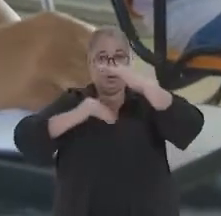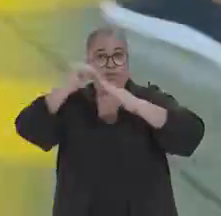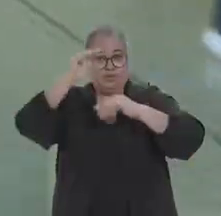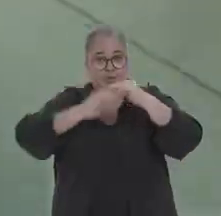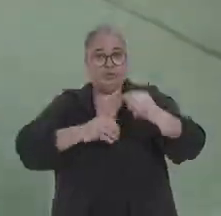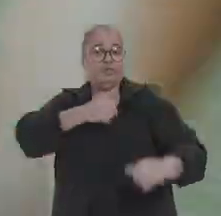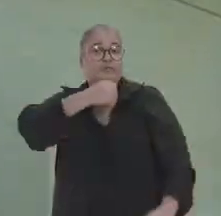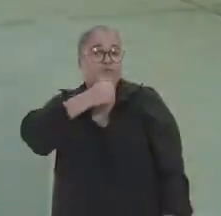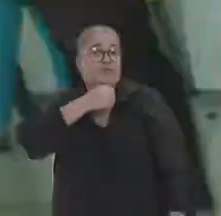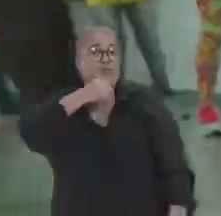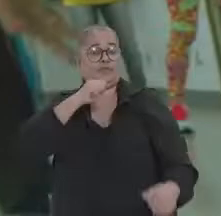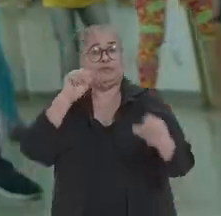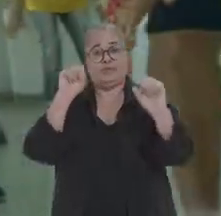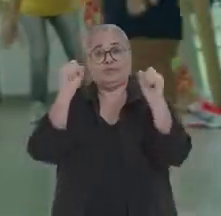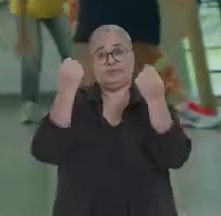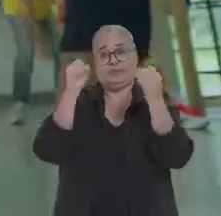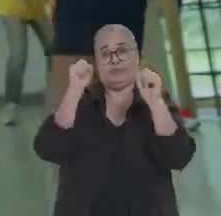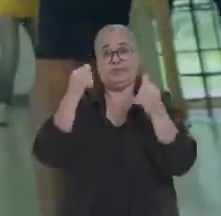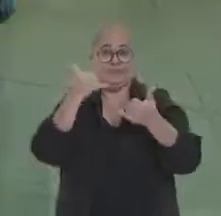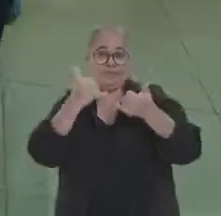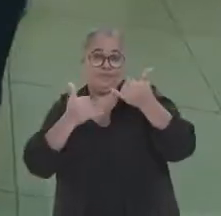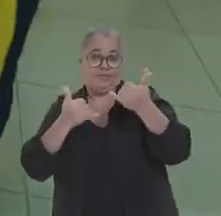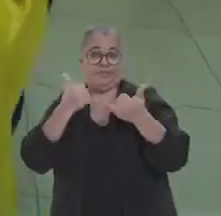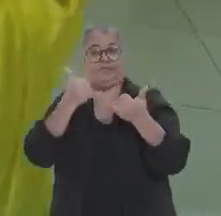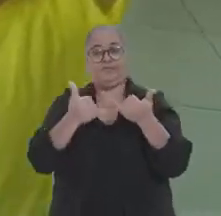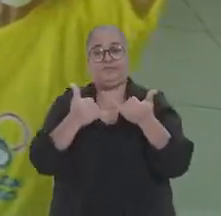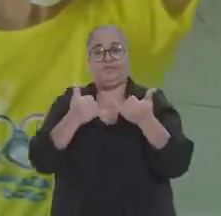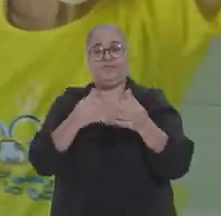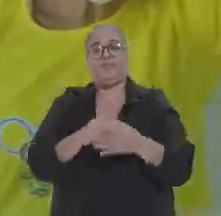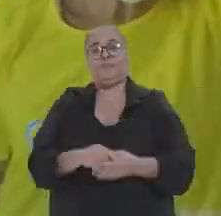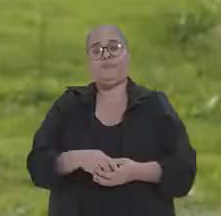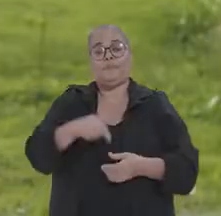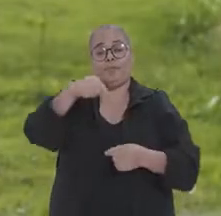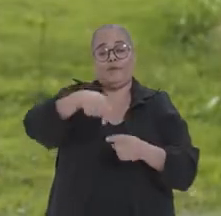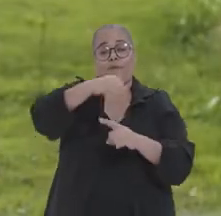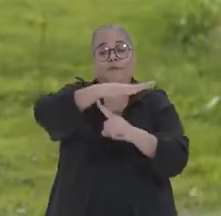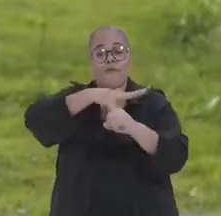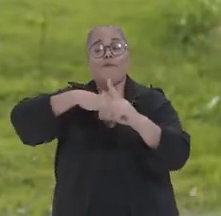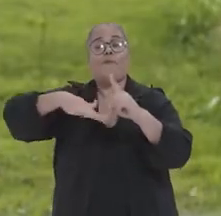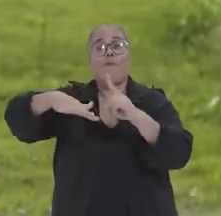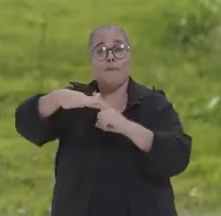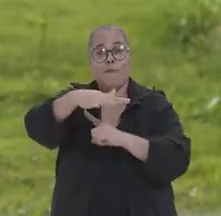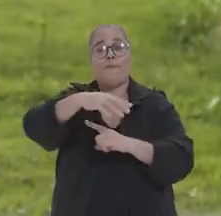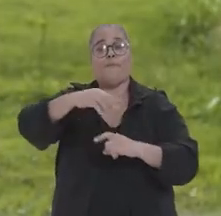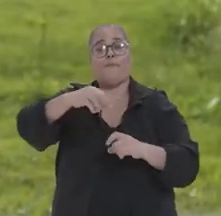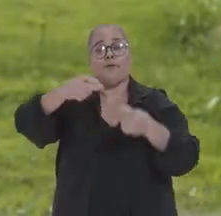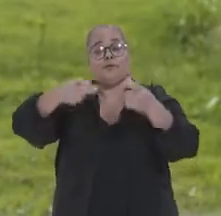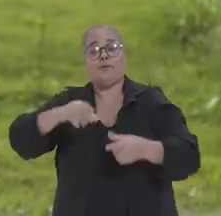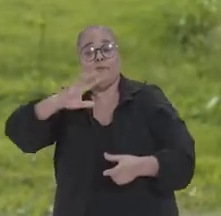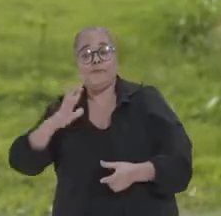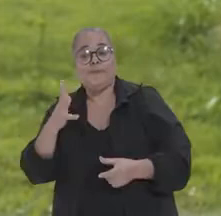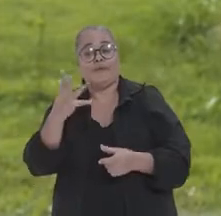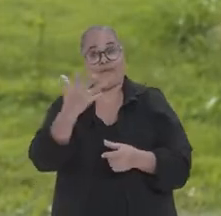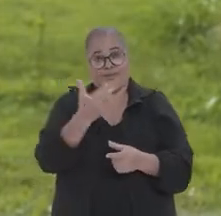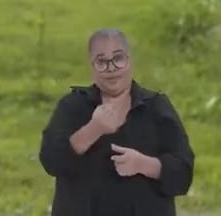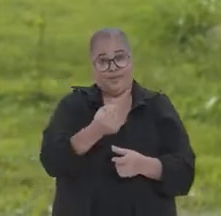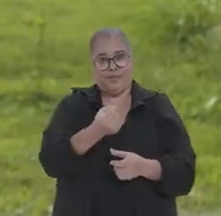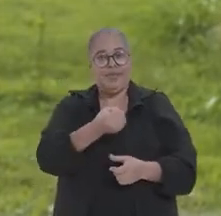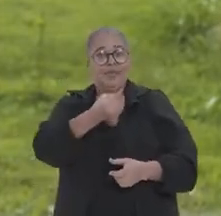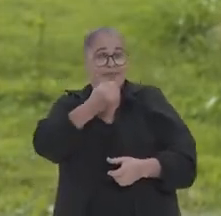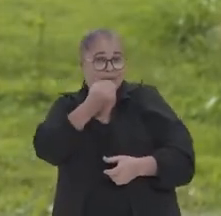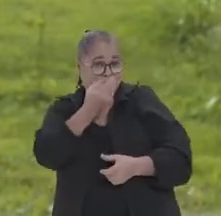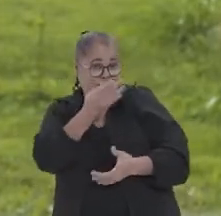profissionalizantes e nossos idosos vão exercitar e se divertir. Complexo Social do bairro Maravilha.